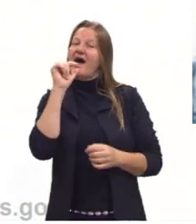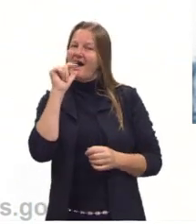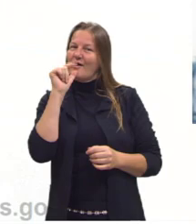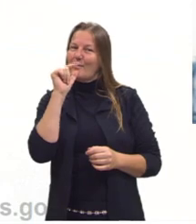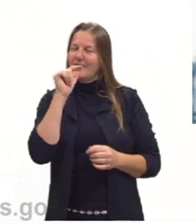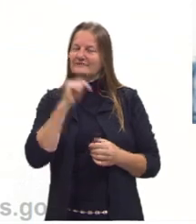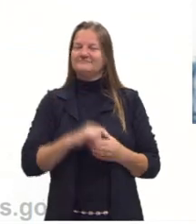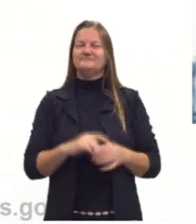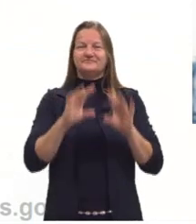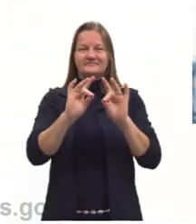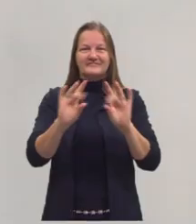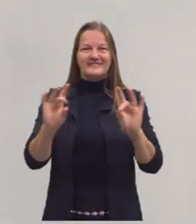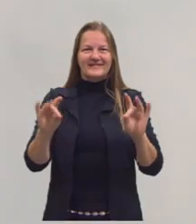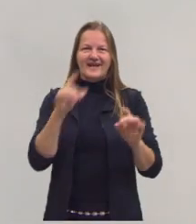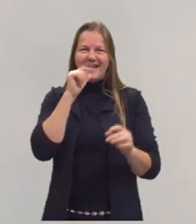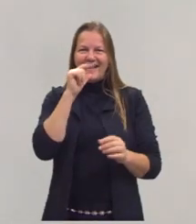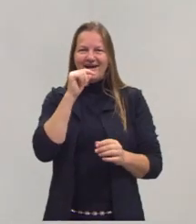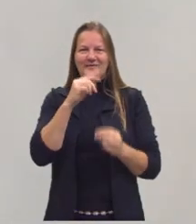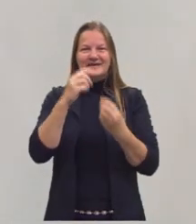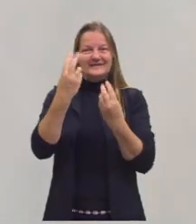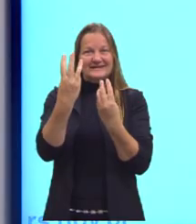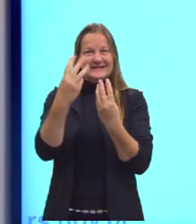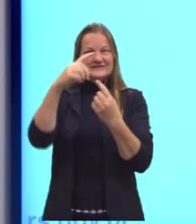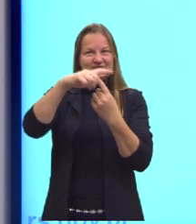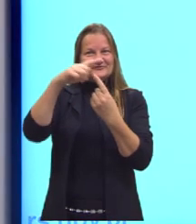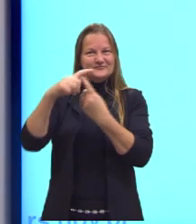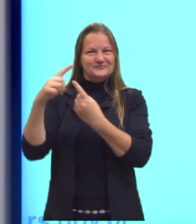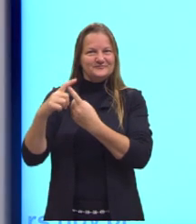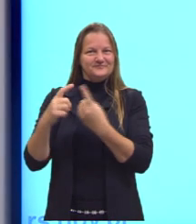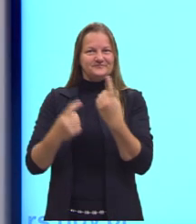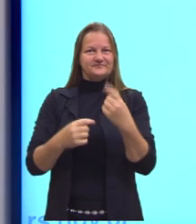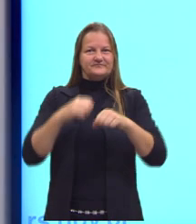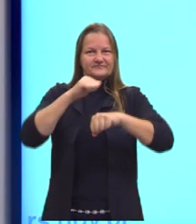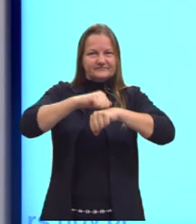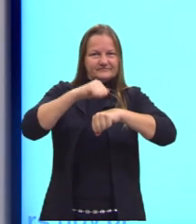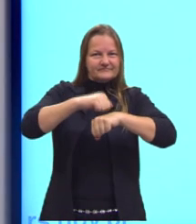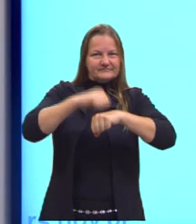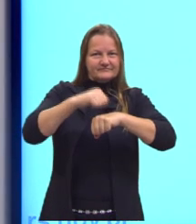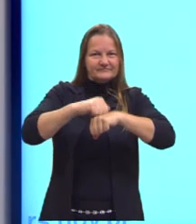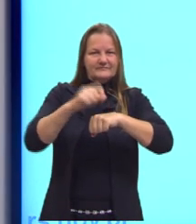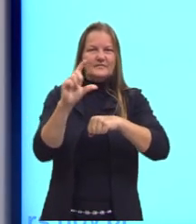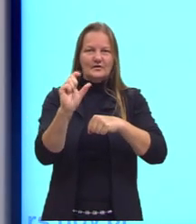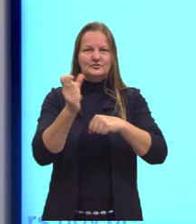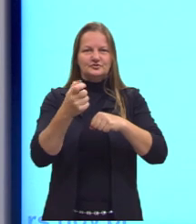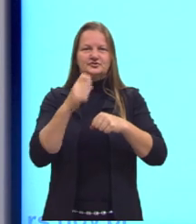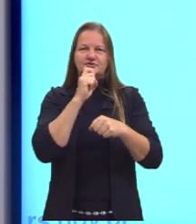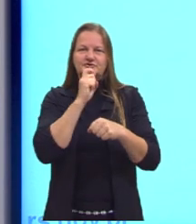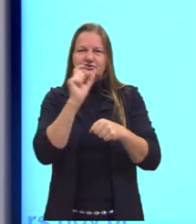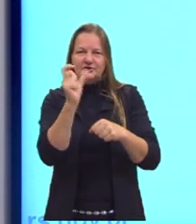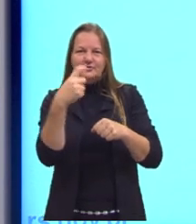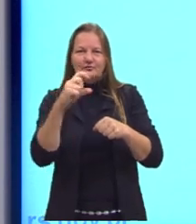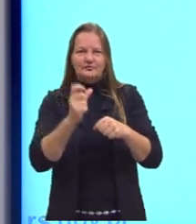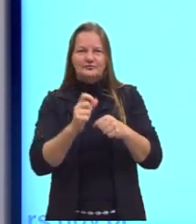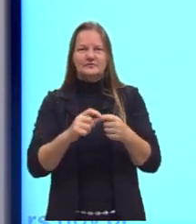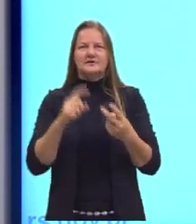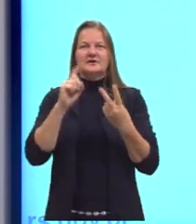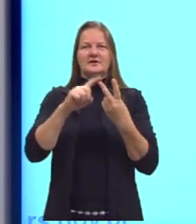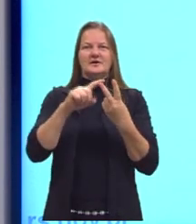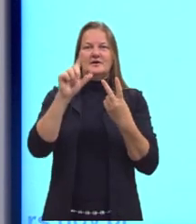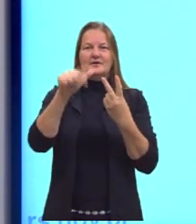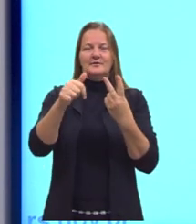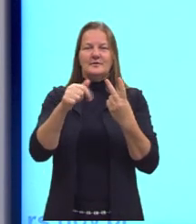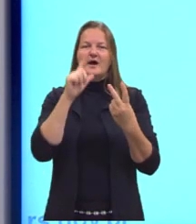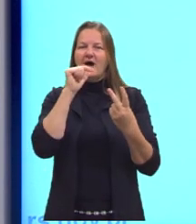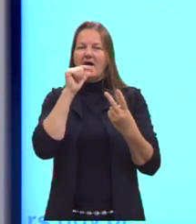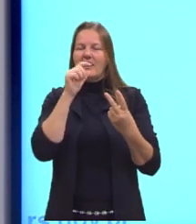em seus três estados físicos. Primeiro no sólido, o gelo. Depois a gente